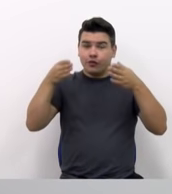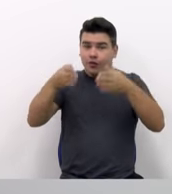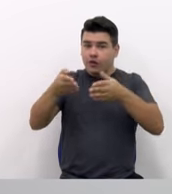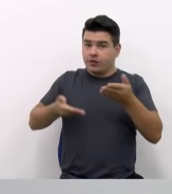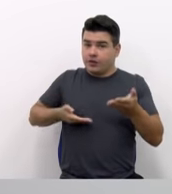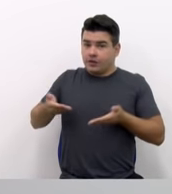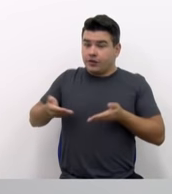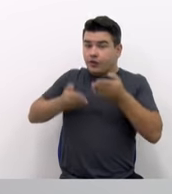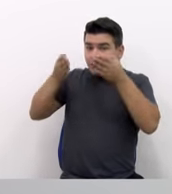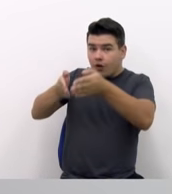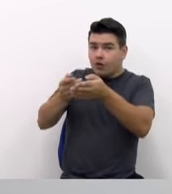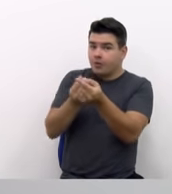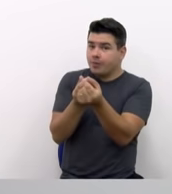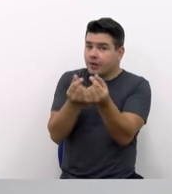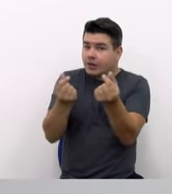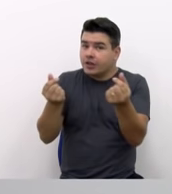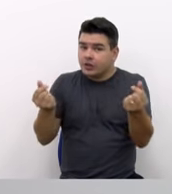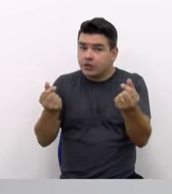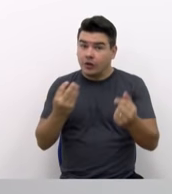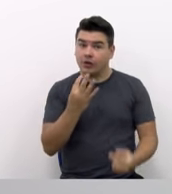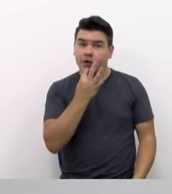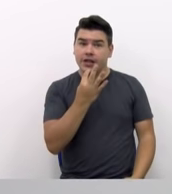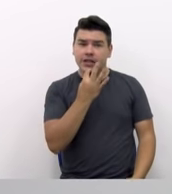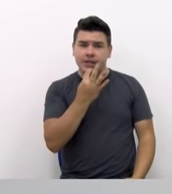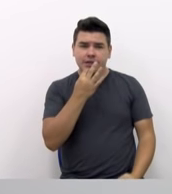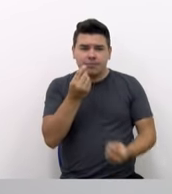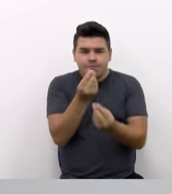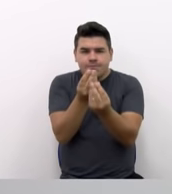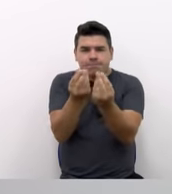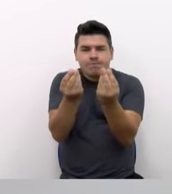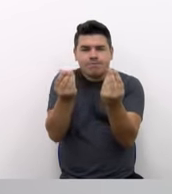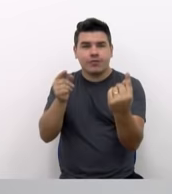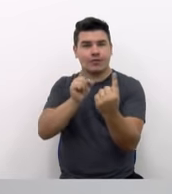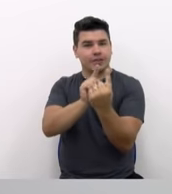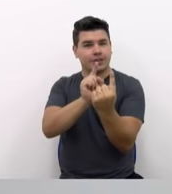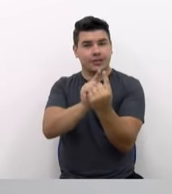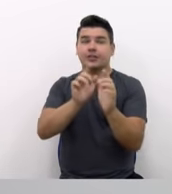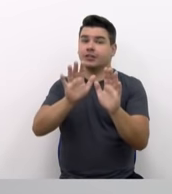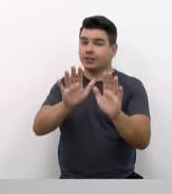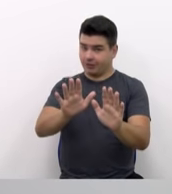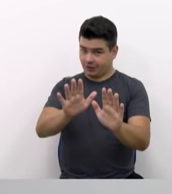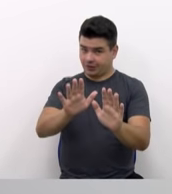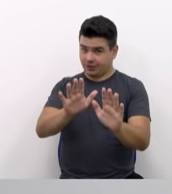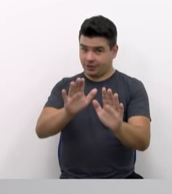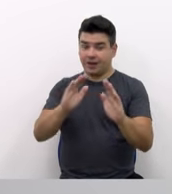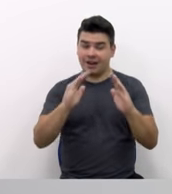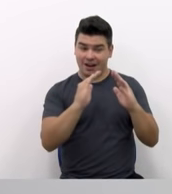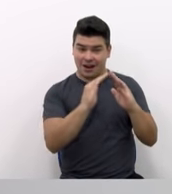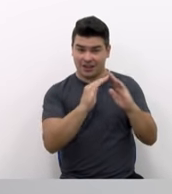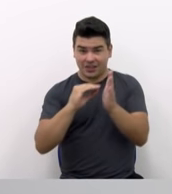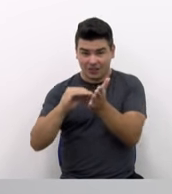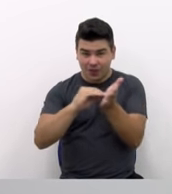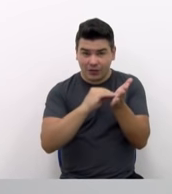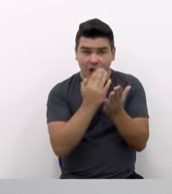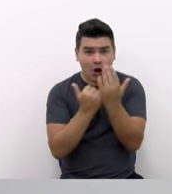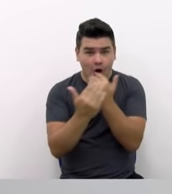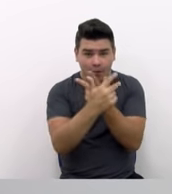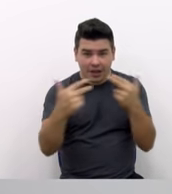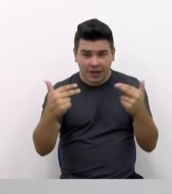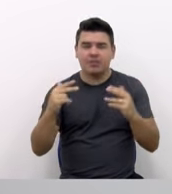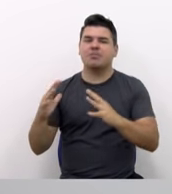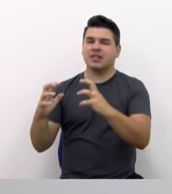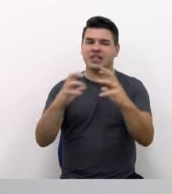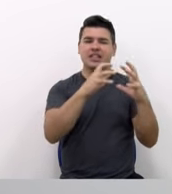precificação, no conhecimento do cliente. Afinal, vou repetir, casa que falta pão, todos